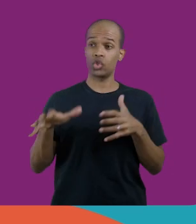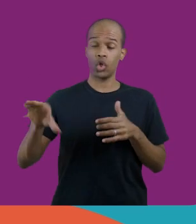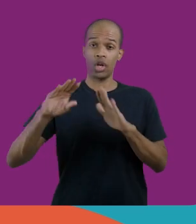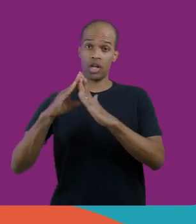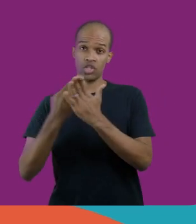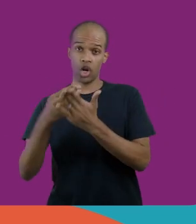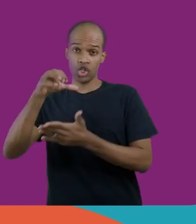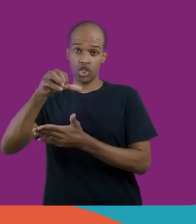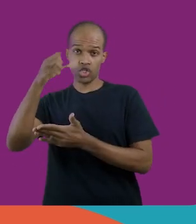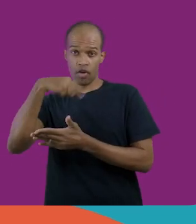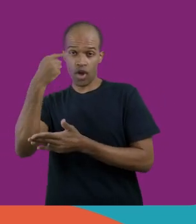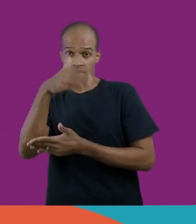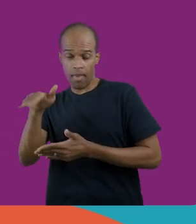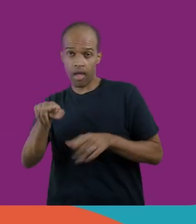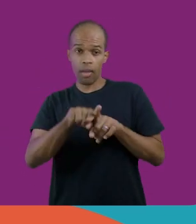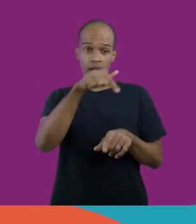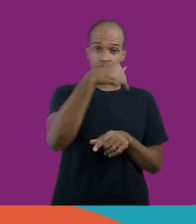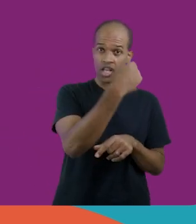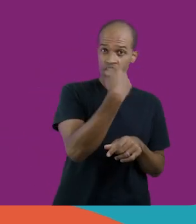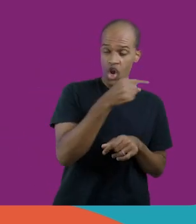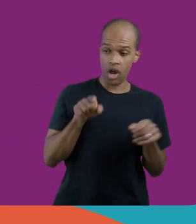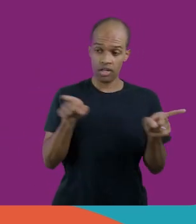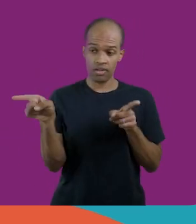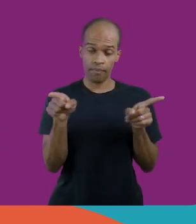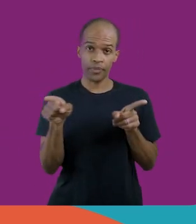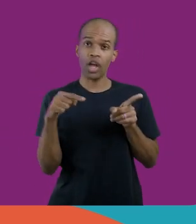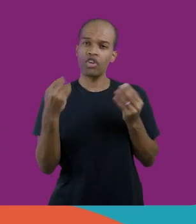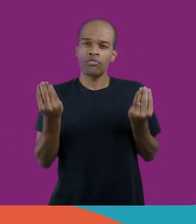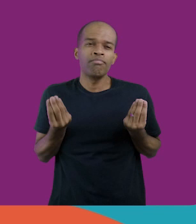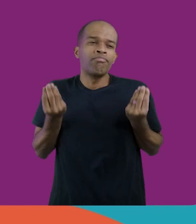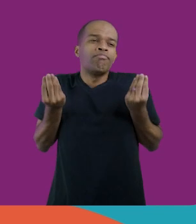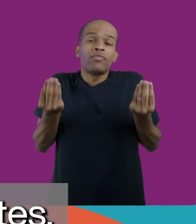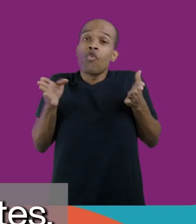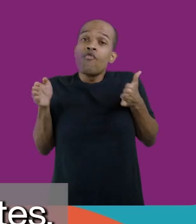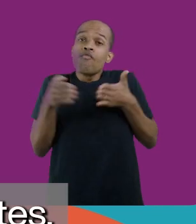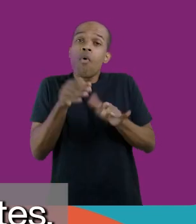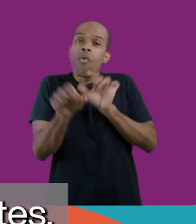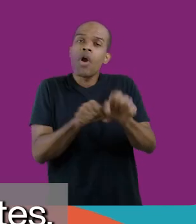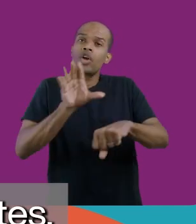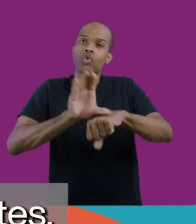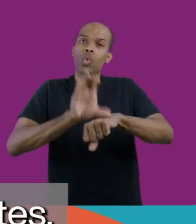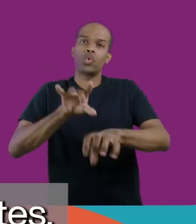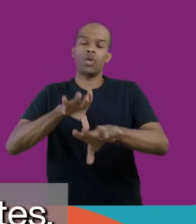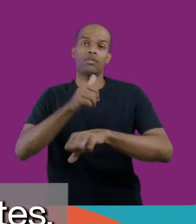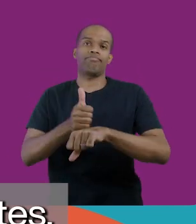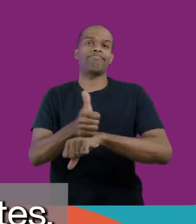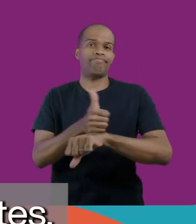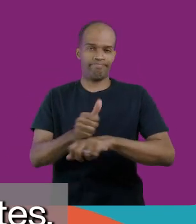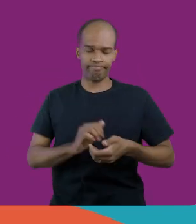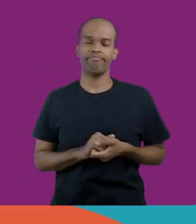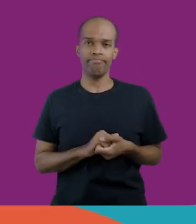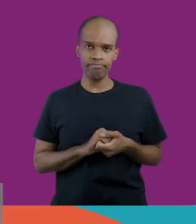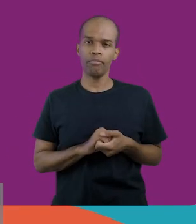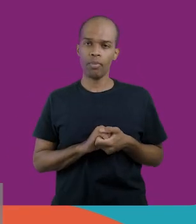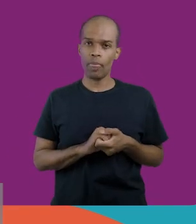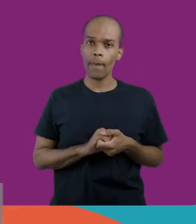nove horas e meia, quanto nas escolas de sete horas, com uma grande ênfase na oferta de cursos técnico profissionalizantes.